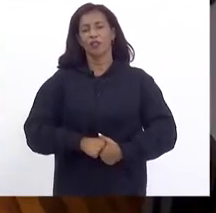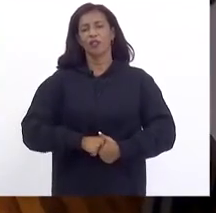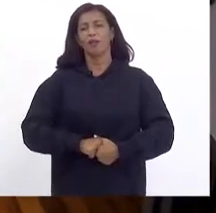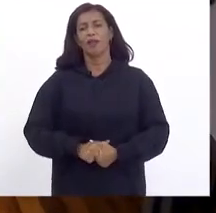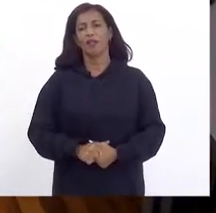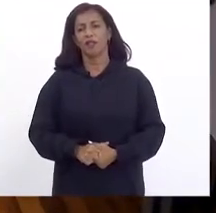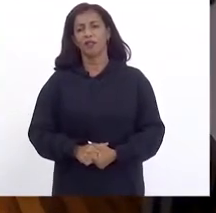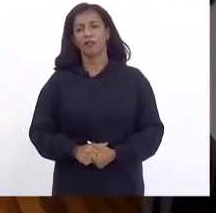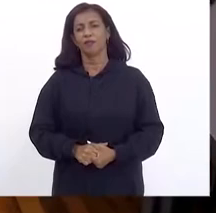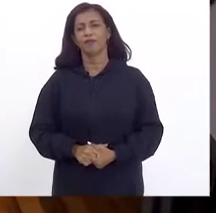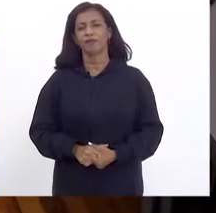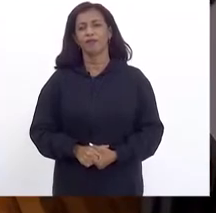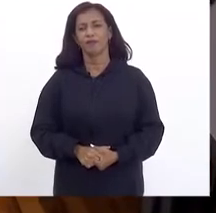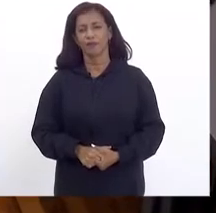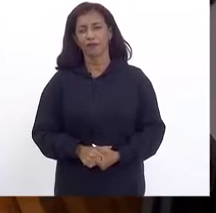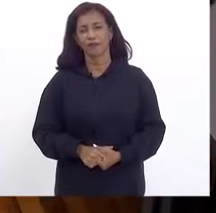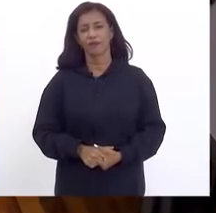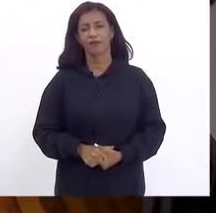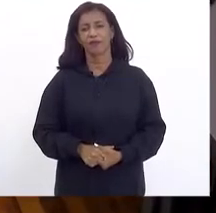Presidente